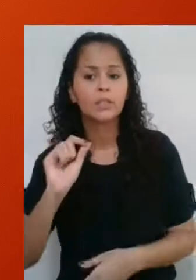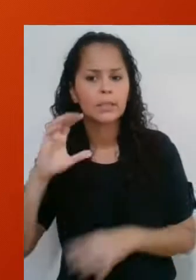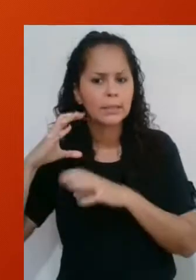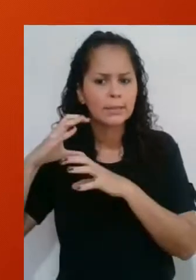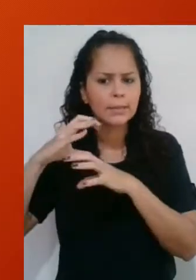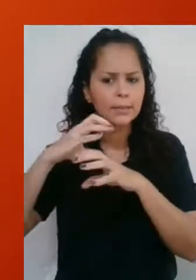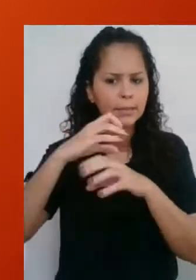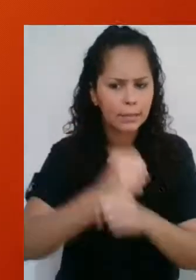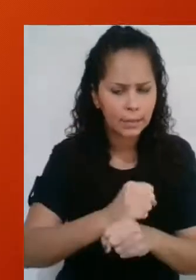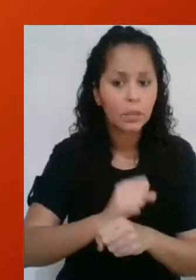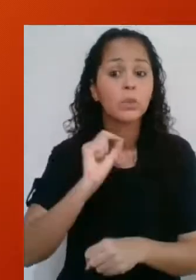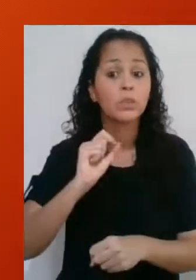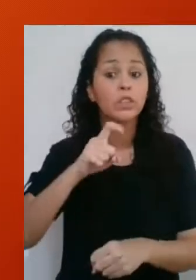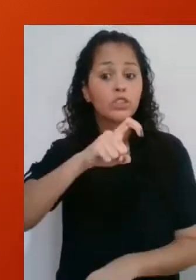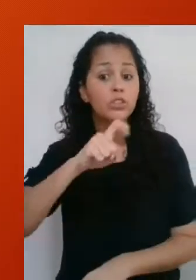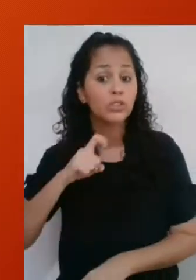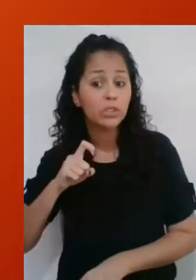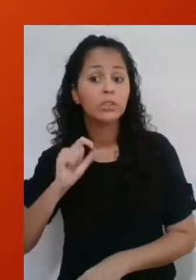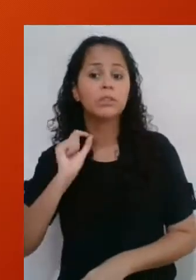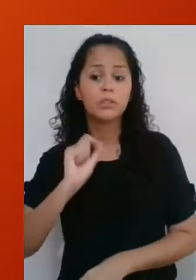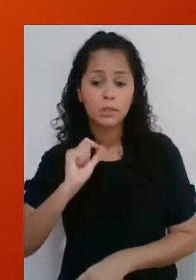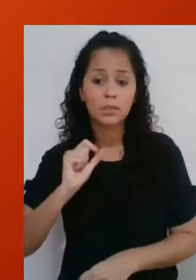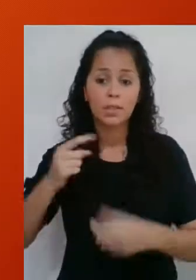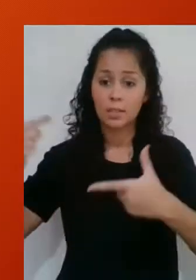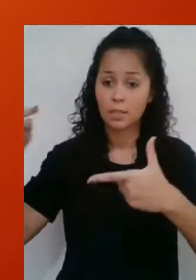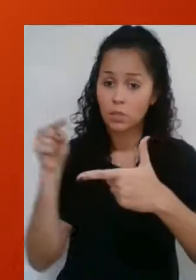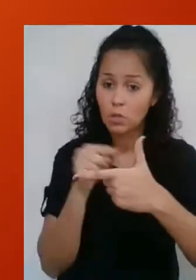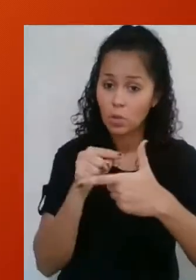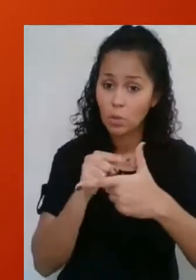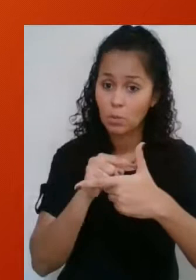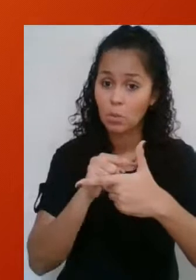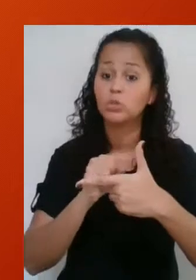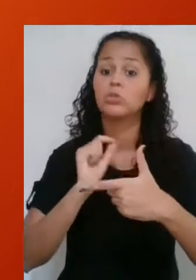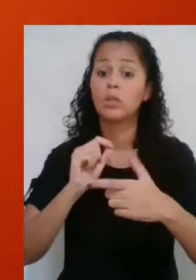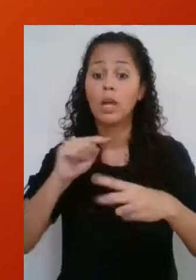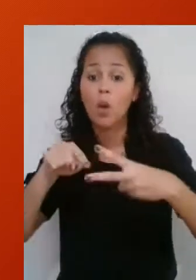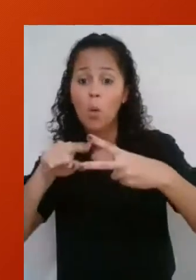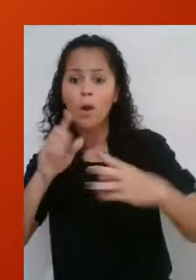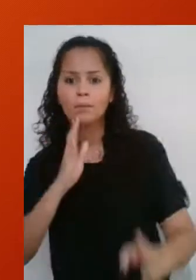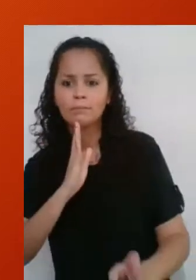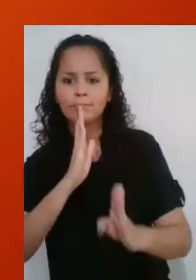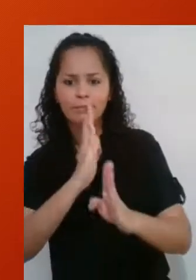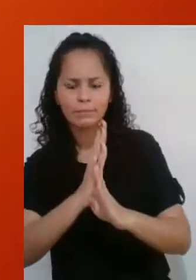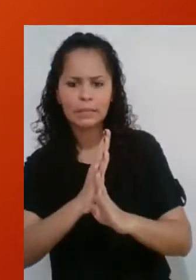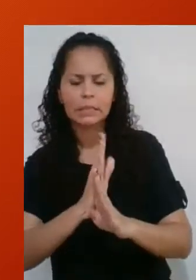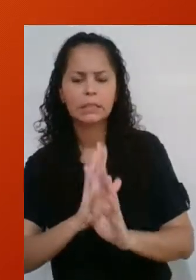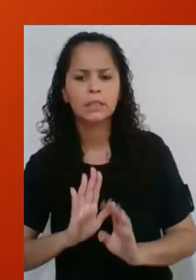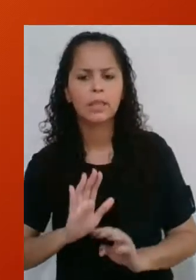pretendo nessa parte do problema é calcular a medida X, que é o cateto oposto ao ângulo que foi